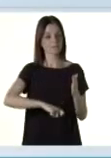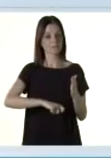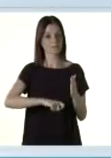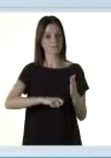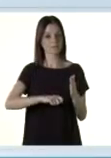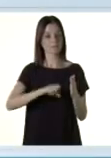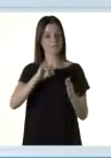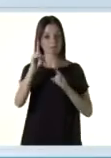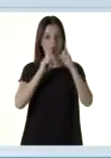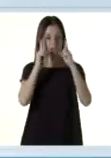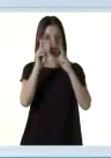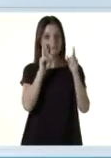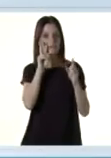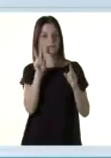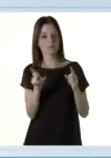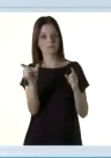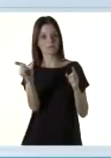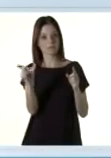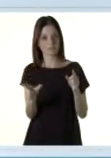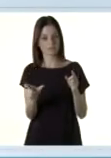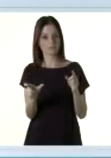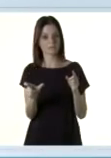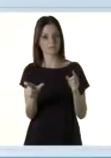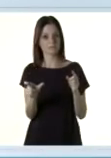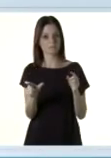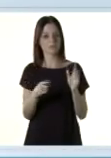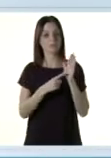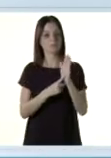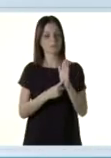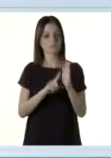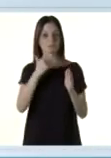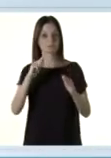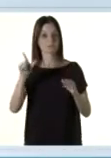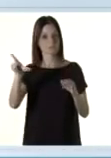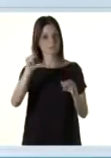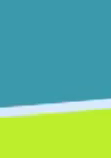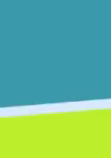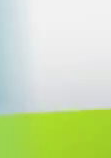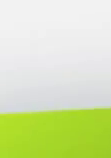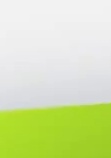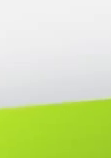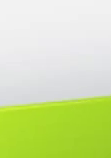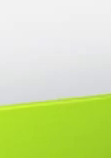Qualquer dúvida, confira o cartão de inscrição, onde consta a língua que você escolheu.